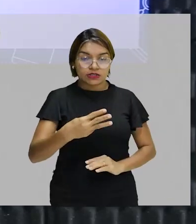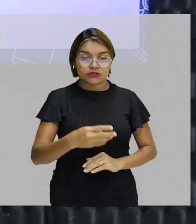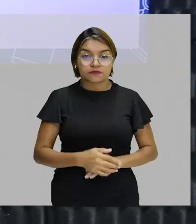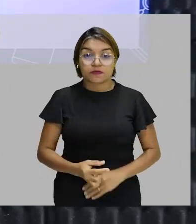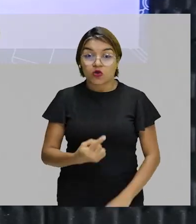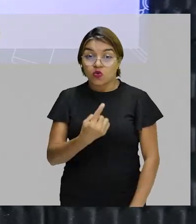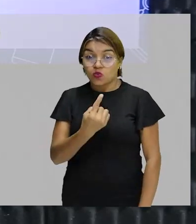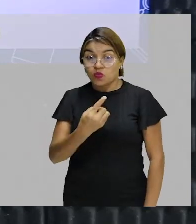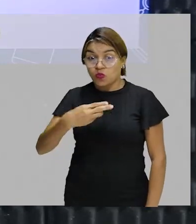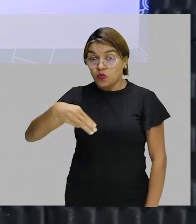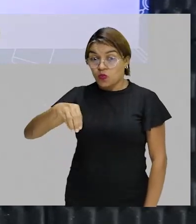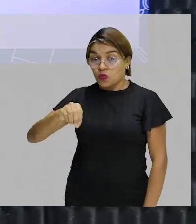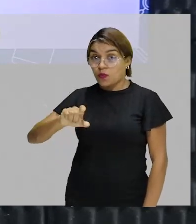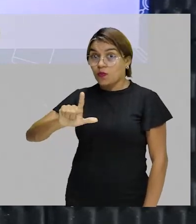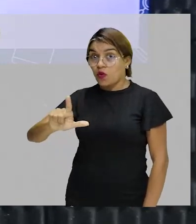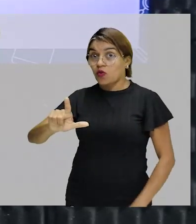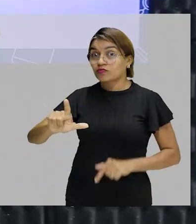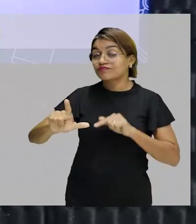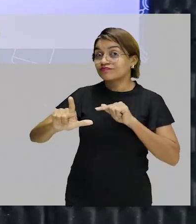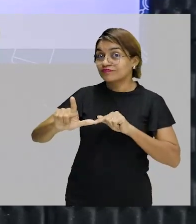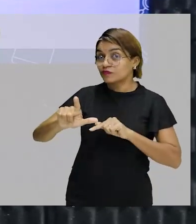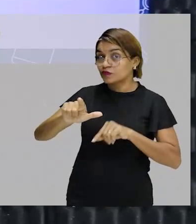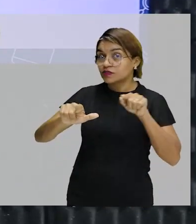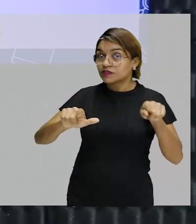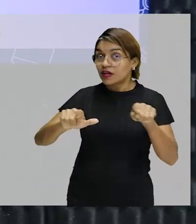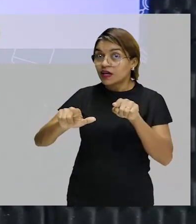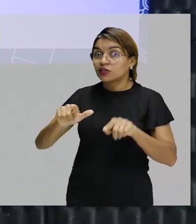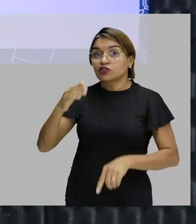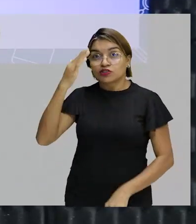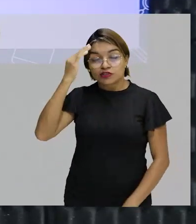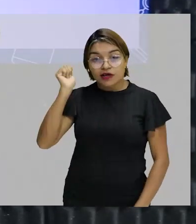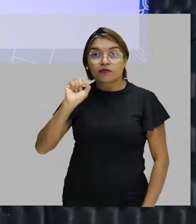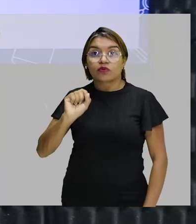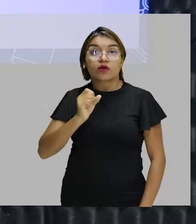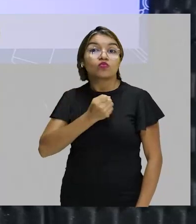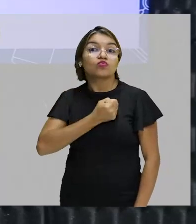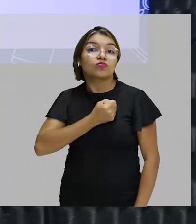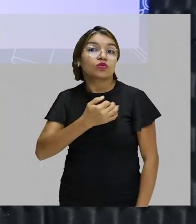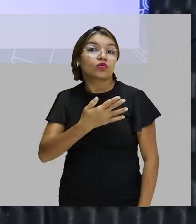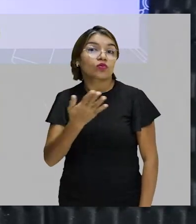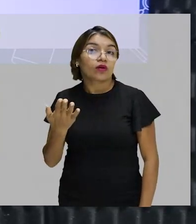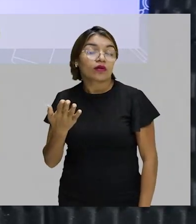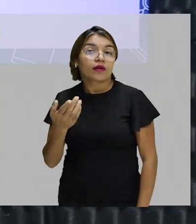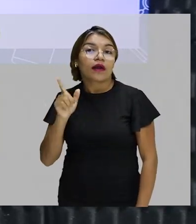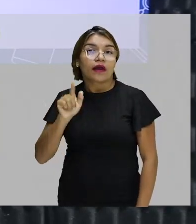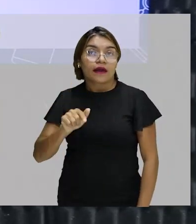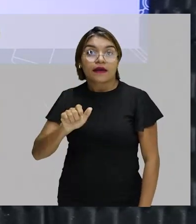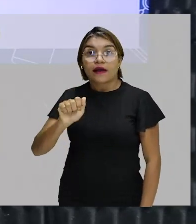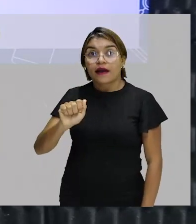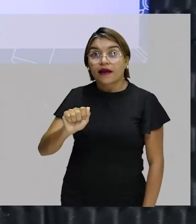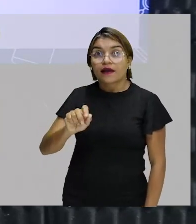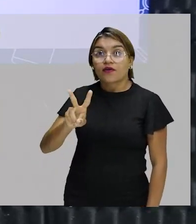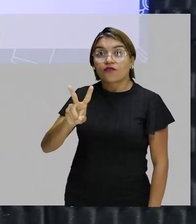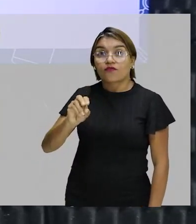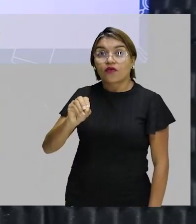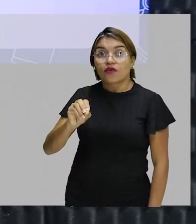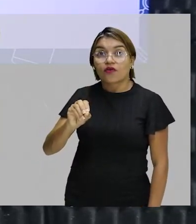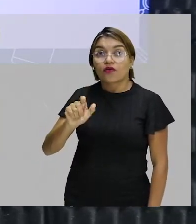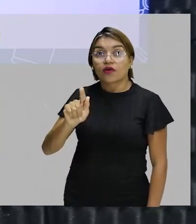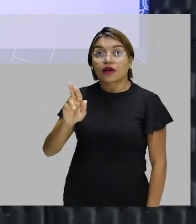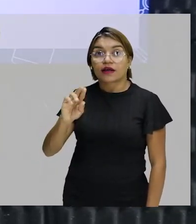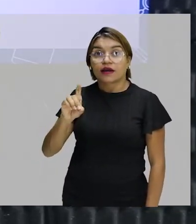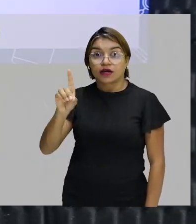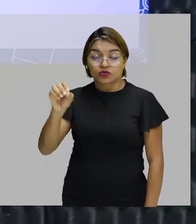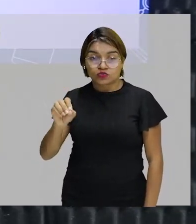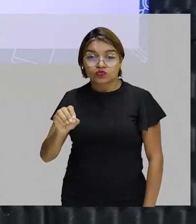mol e 1 mol, turma, você já sabe, equivale a um número. O número de Avogadro. 6